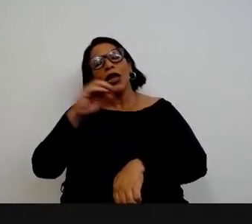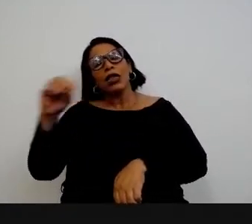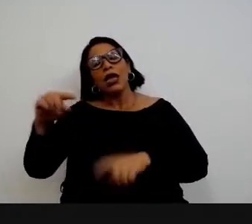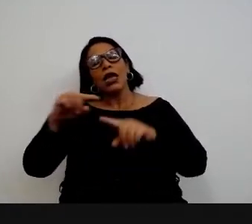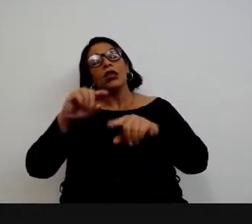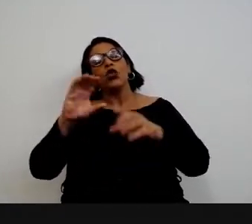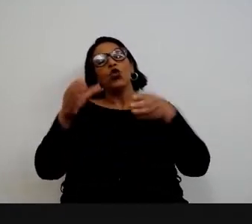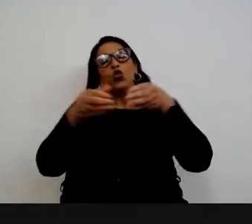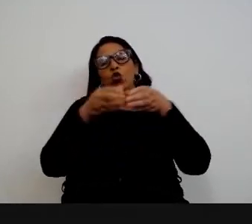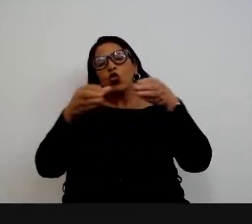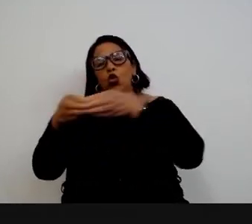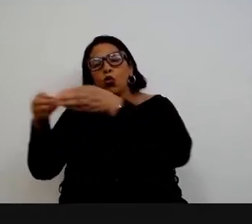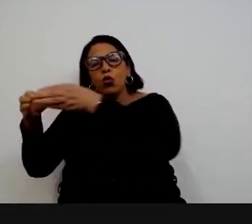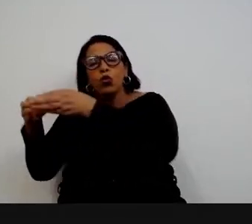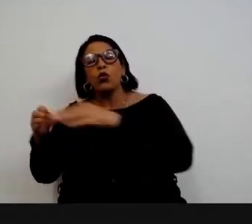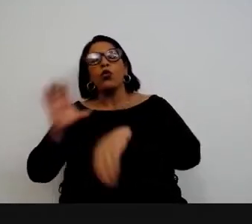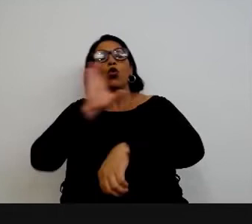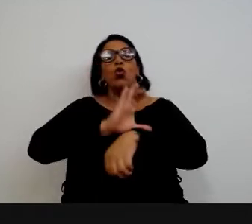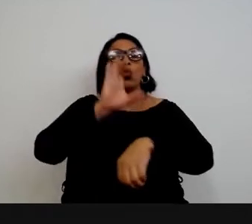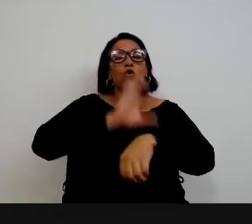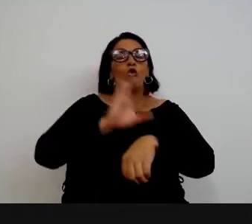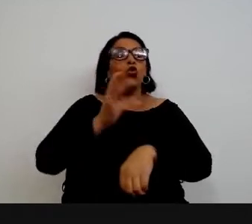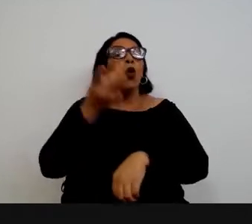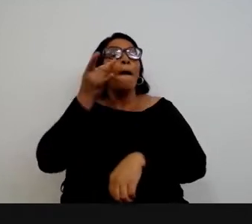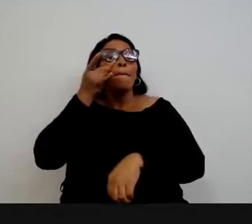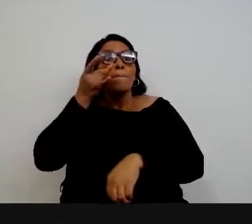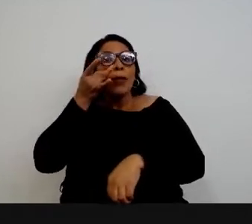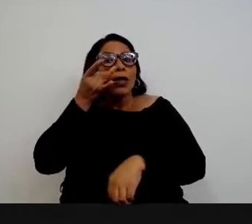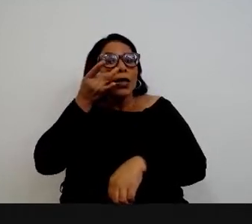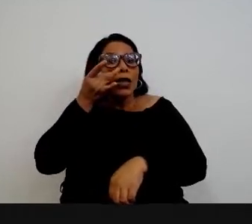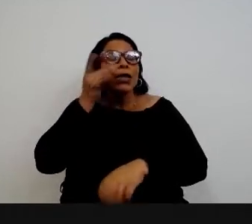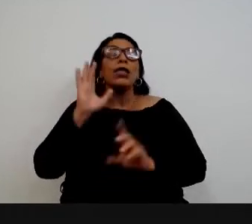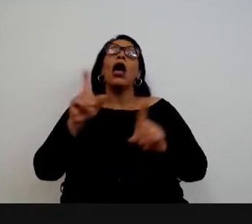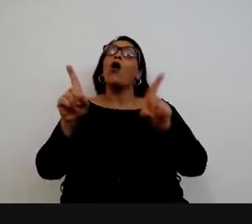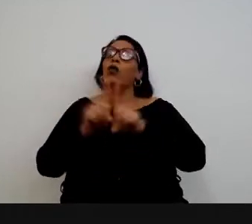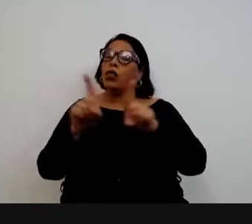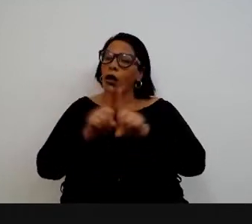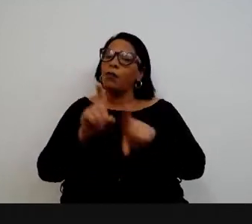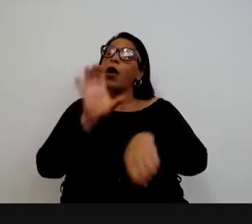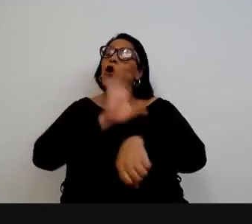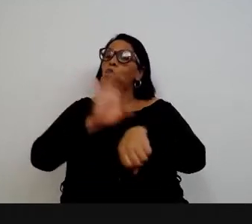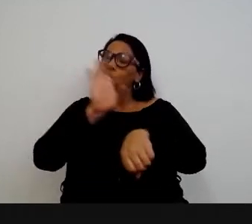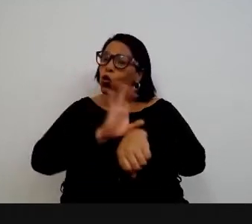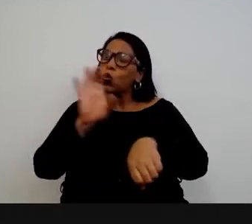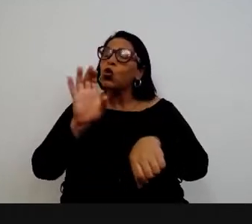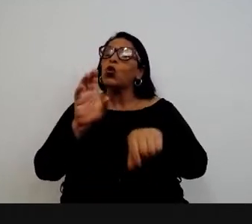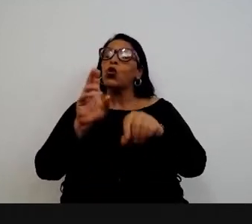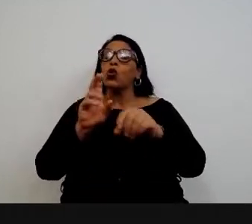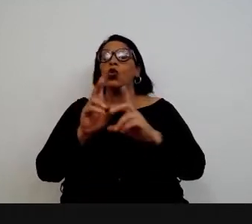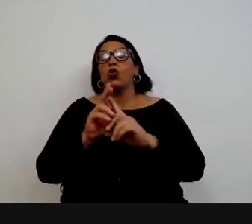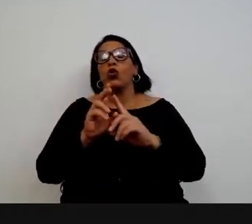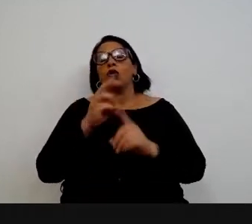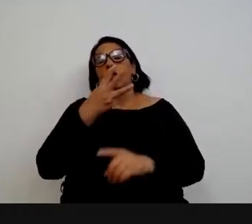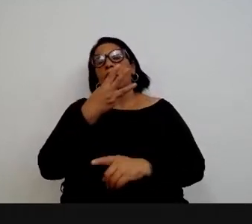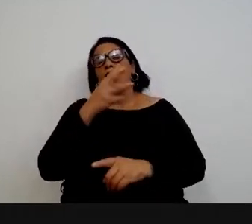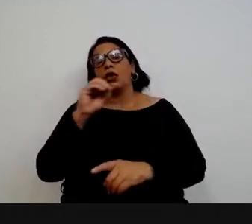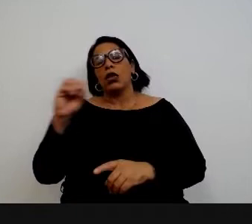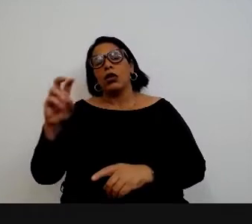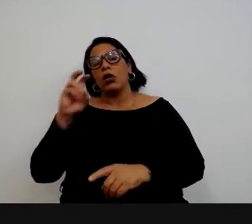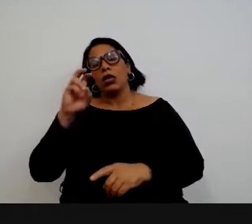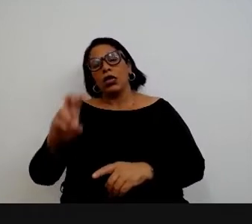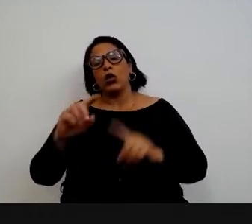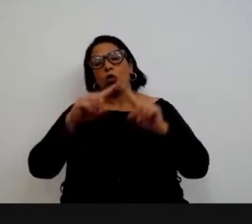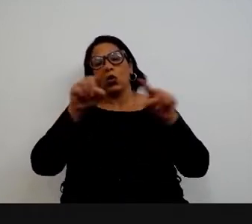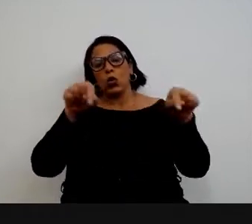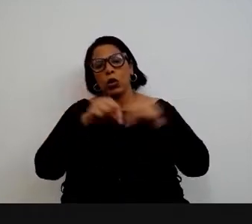mais de 100 mil alunos só nos cursos presenciais. sem falar nos que participaram das 305